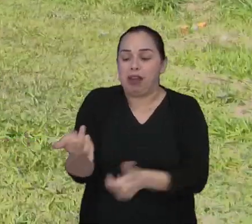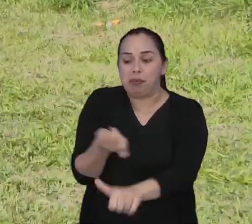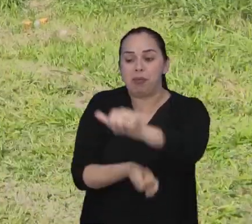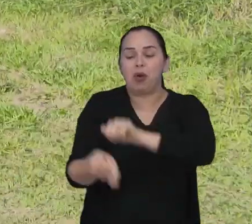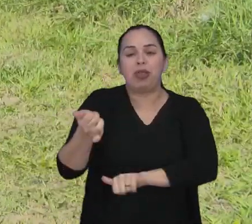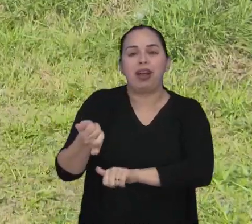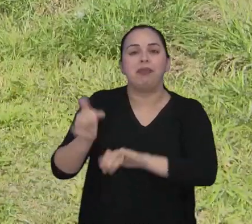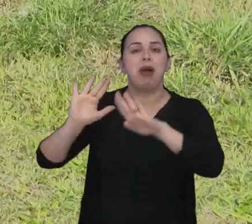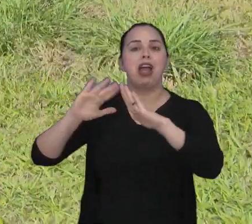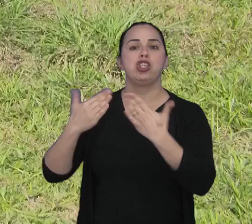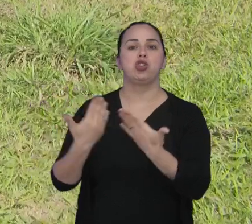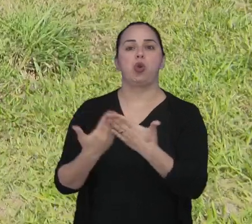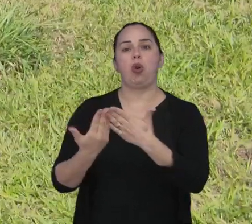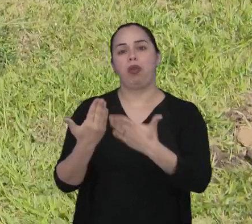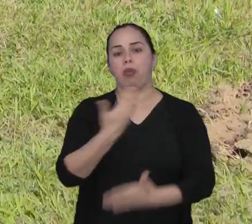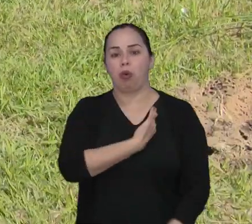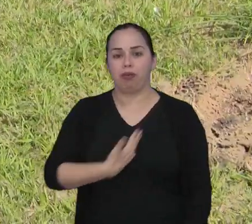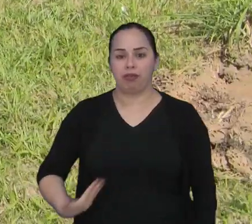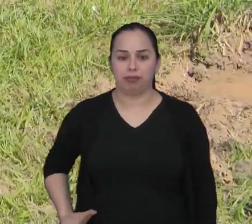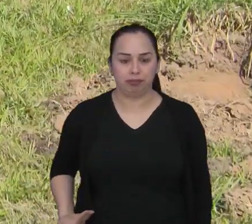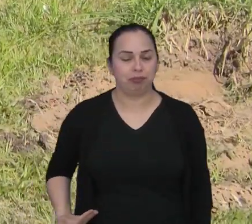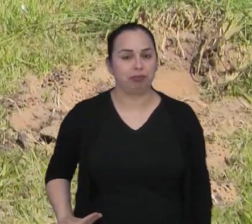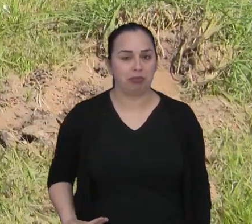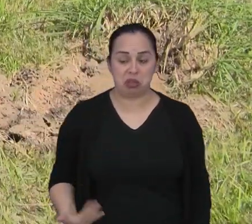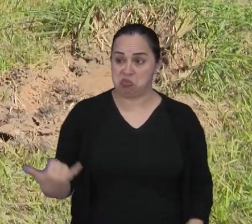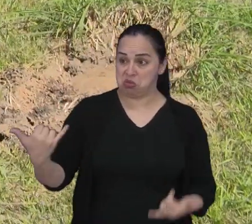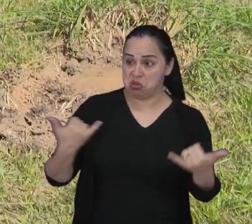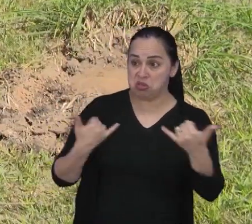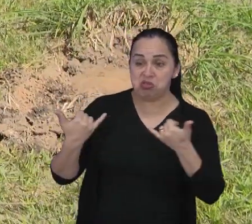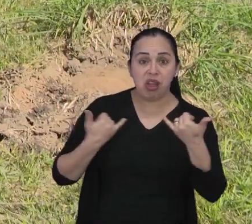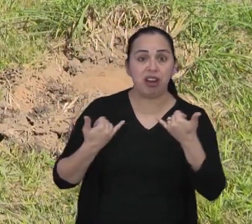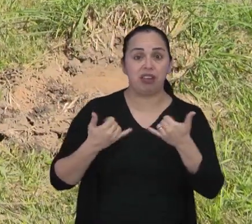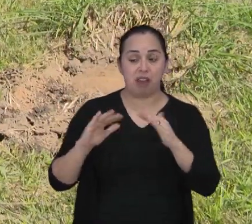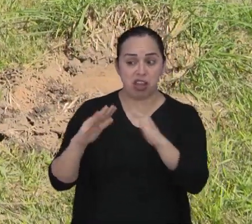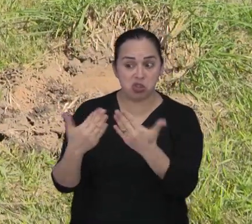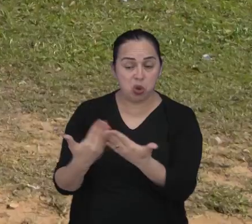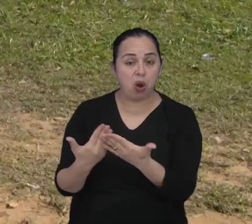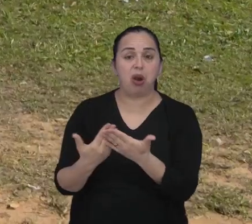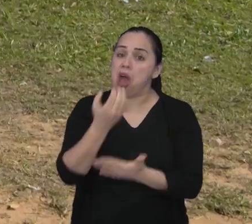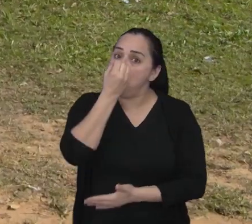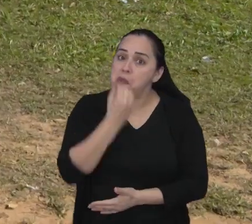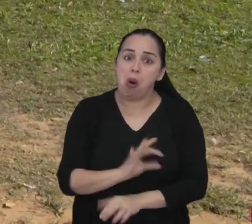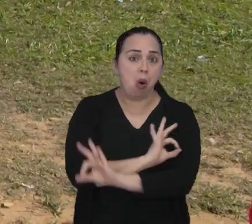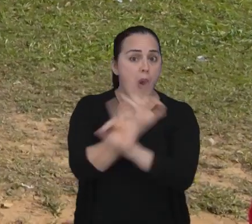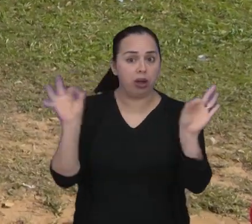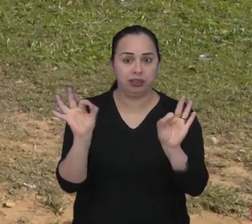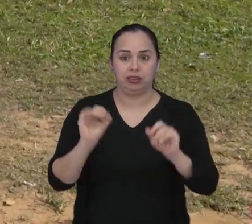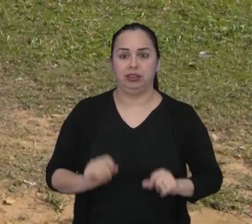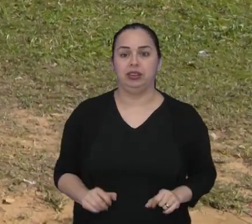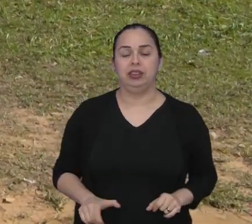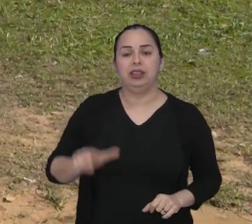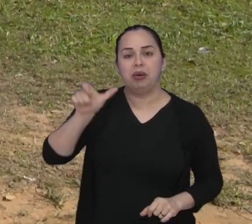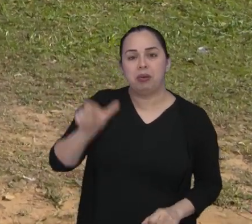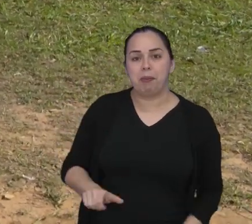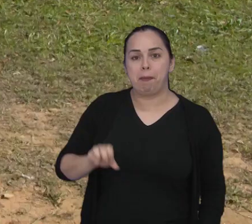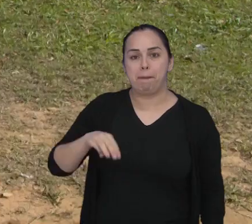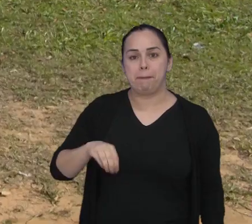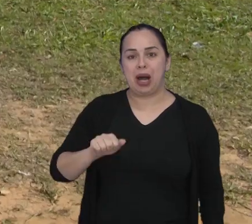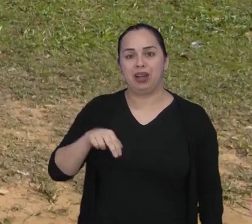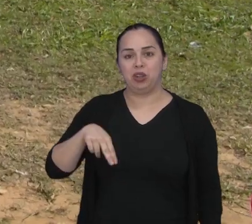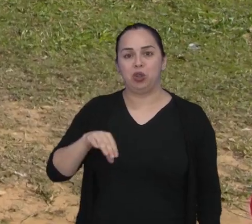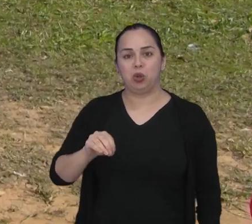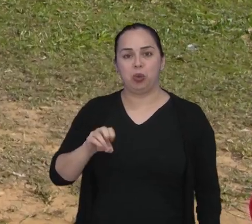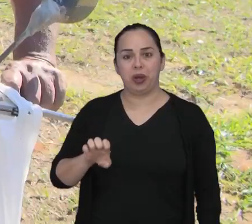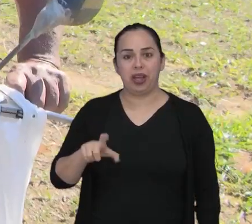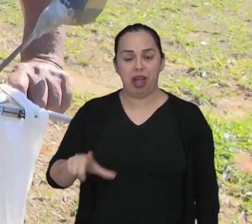Isso porque toda essa área verde vai dar lugar a uma escola estadual. Agora diz que vai sair, é bom para a gente aqui, para colocar as crianças,